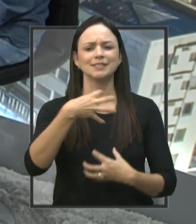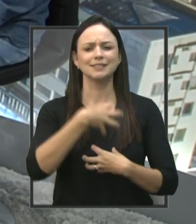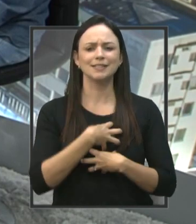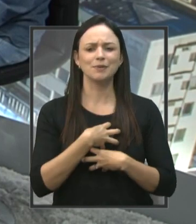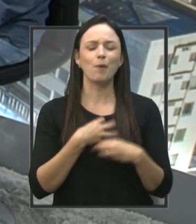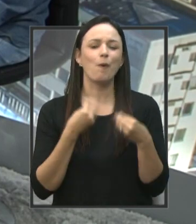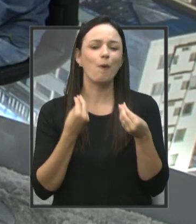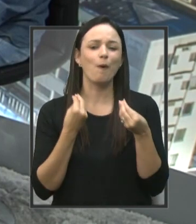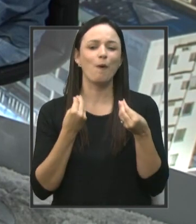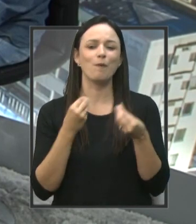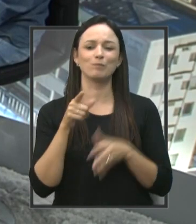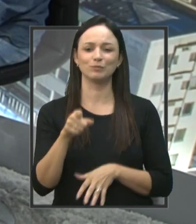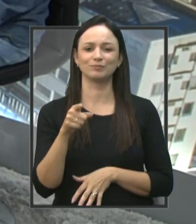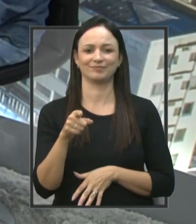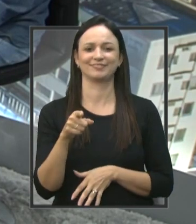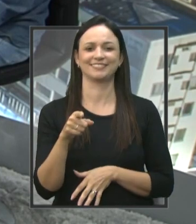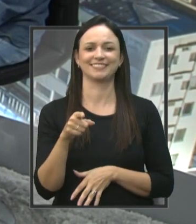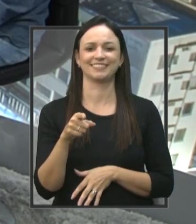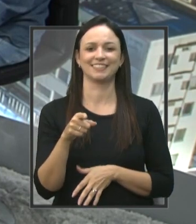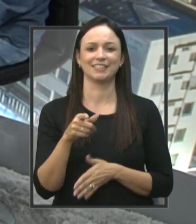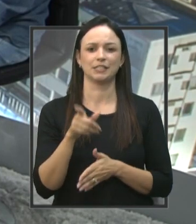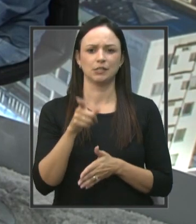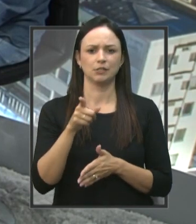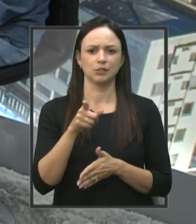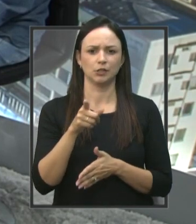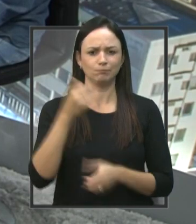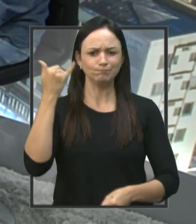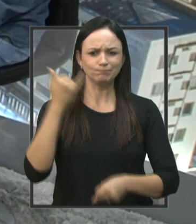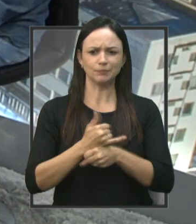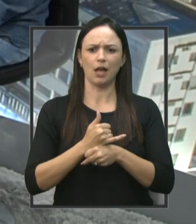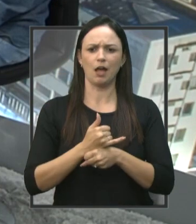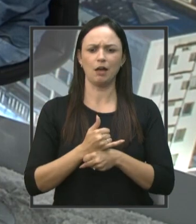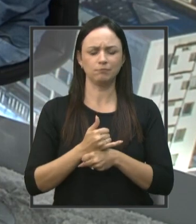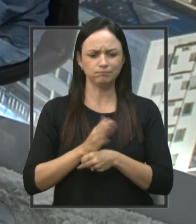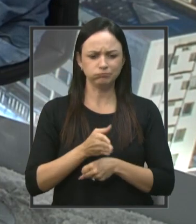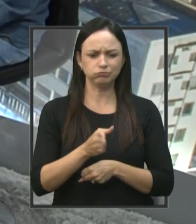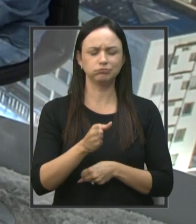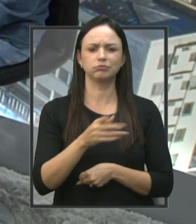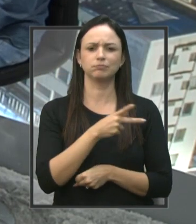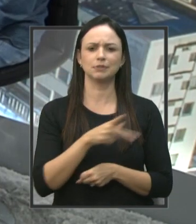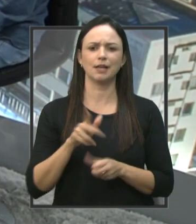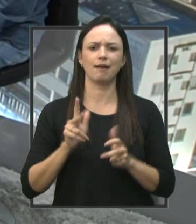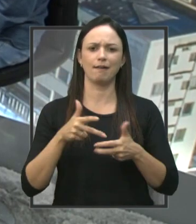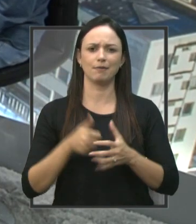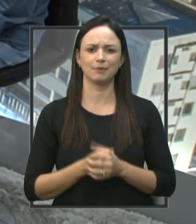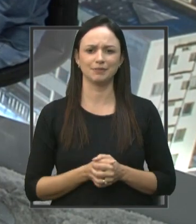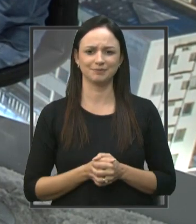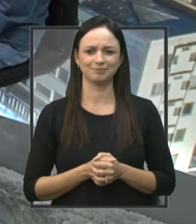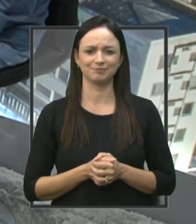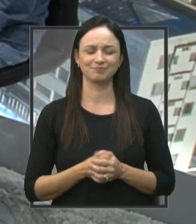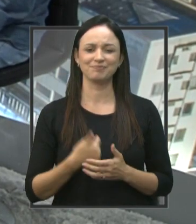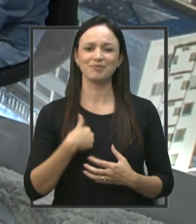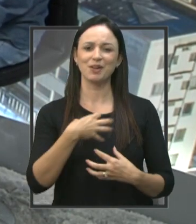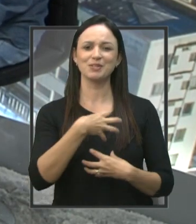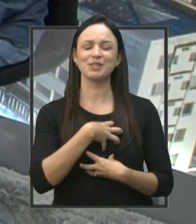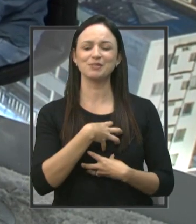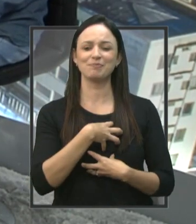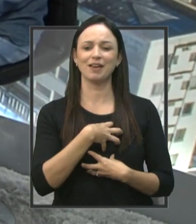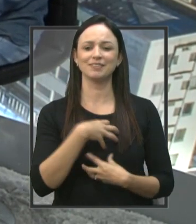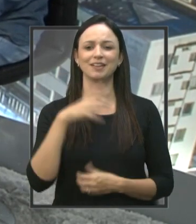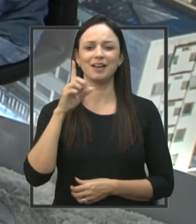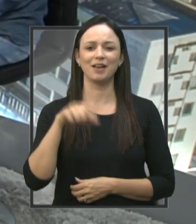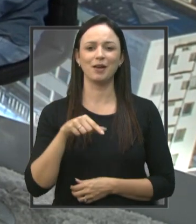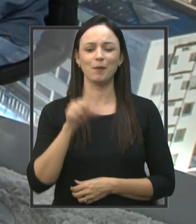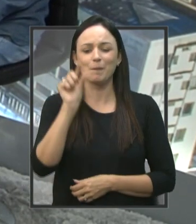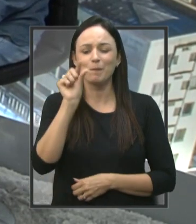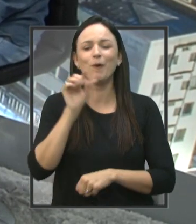estar carregando as rédeas da Câmara Municipal nesse finzinho de ano? O meu sentimento é que é por